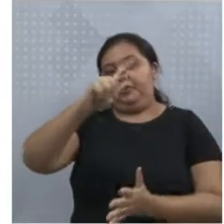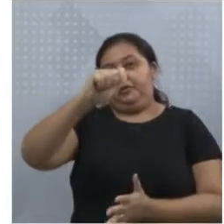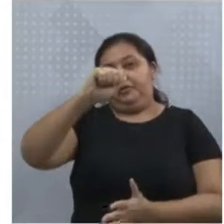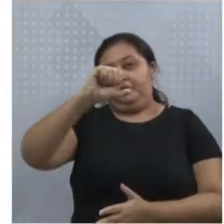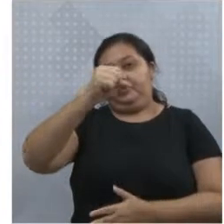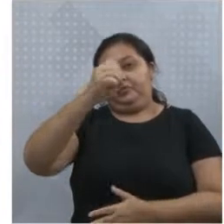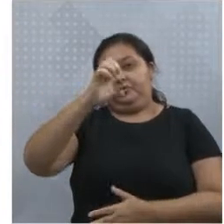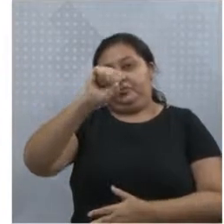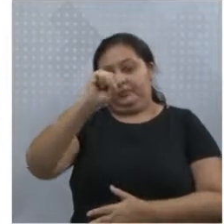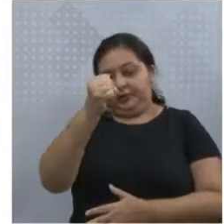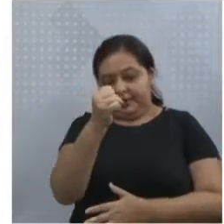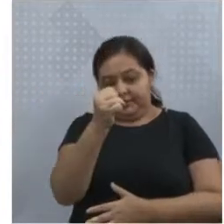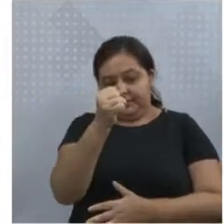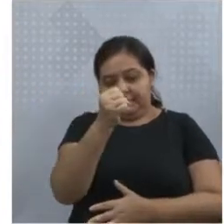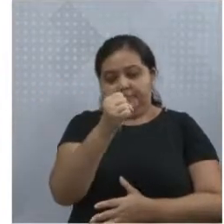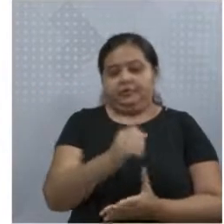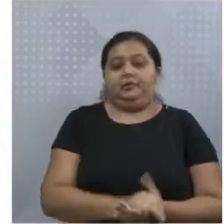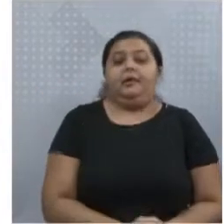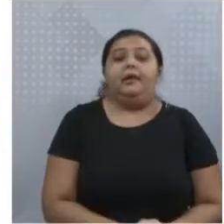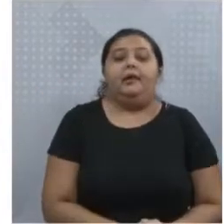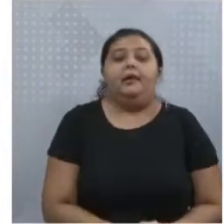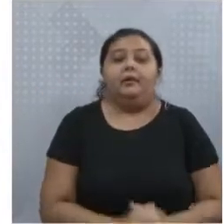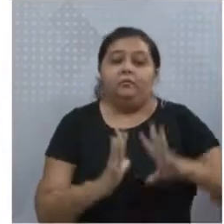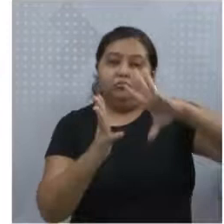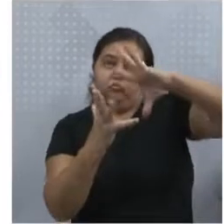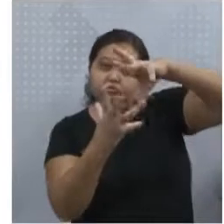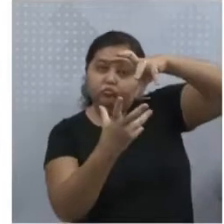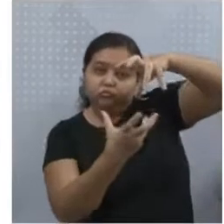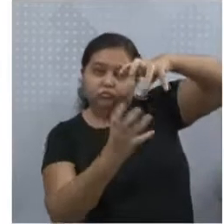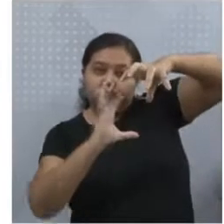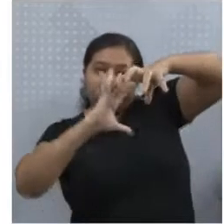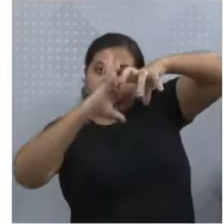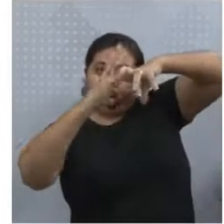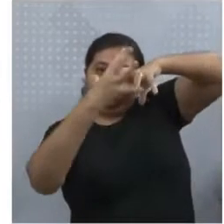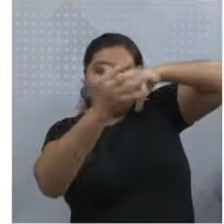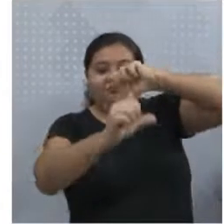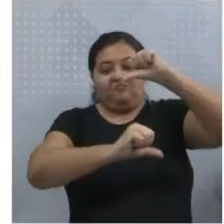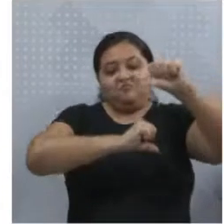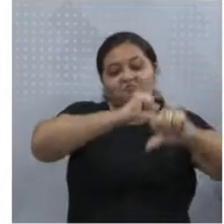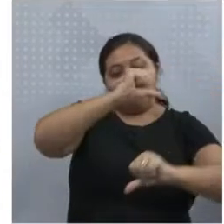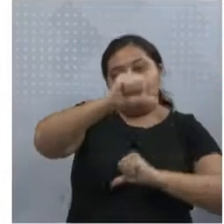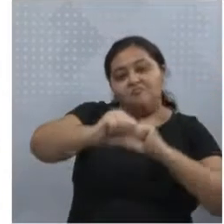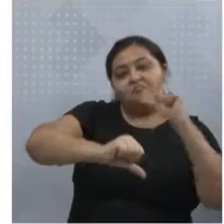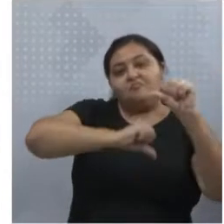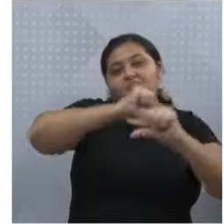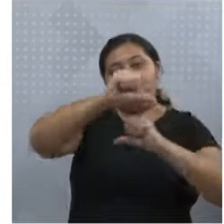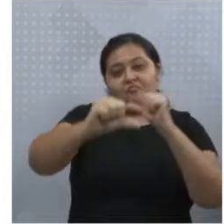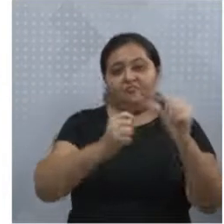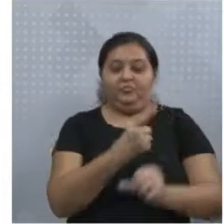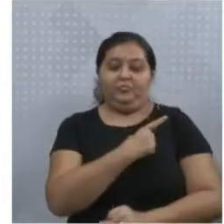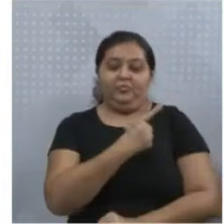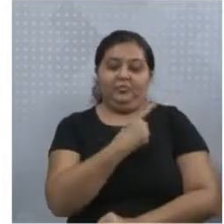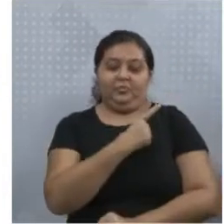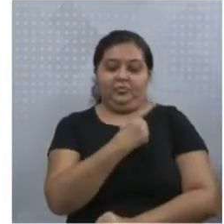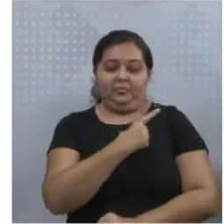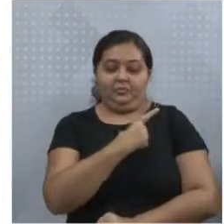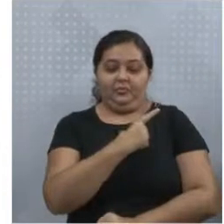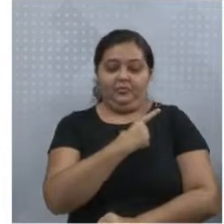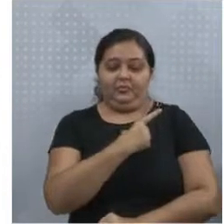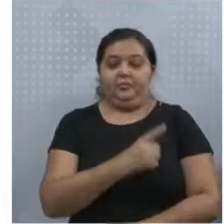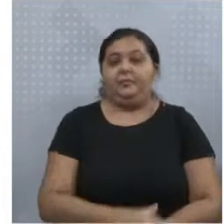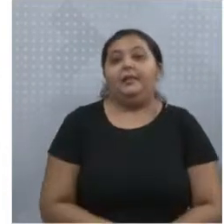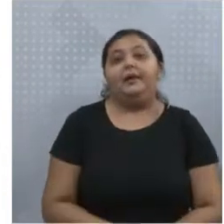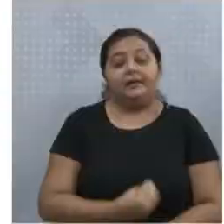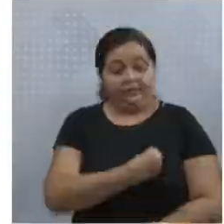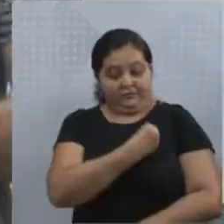hélio, entre outros gases, tá? E ela passa por várias modificações que possibilitaram o desenvolvimento e a